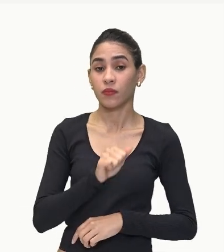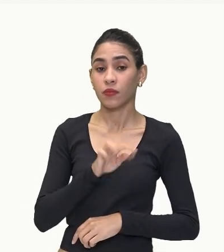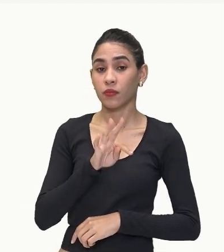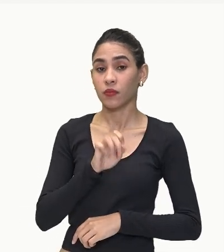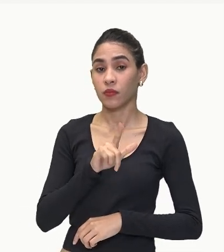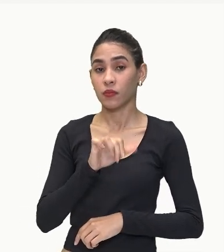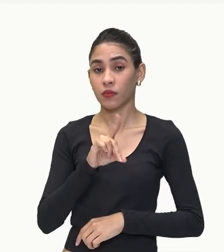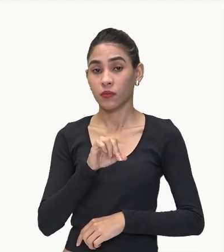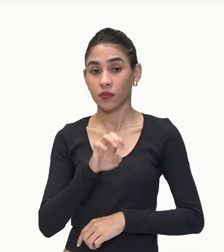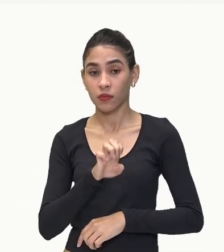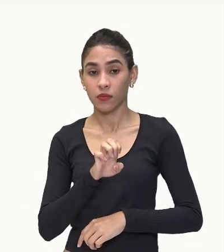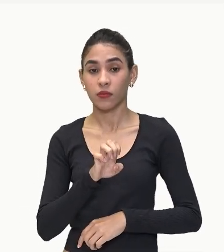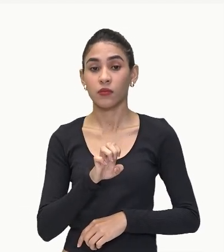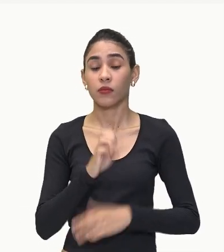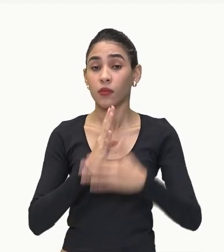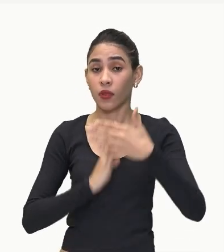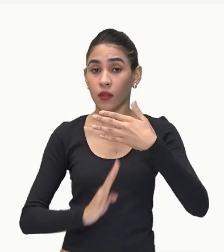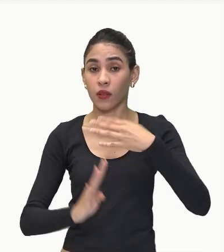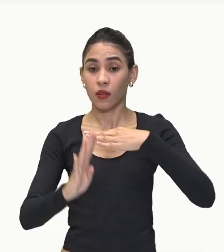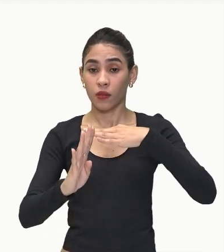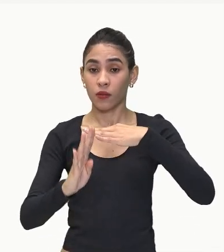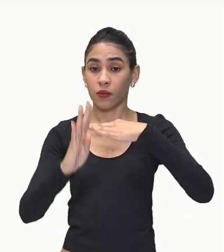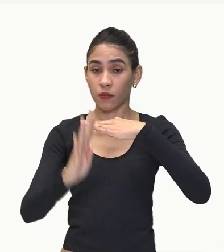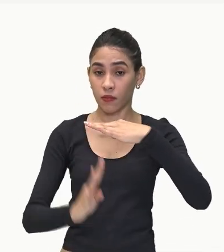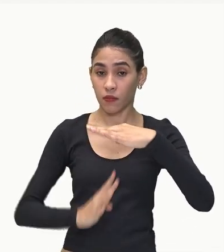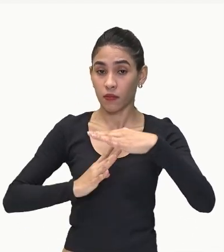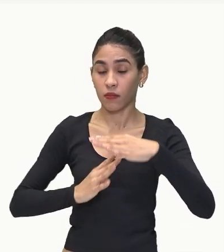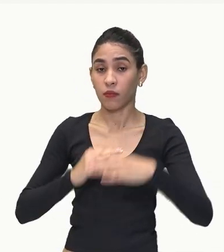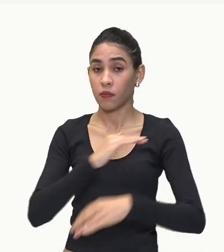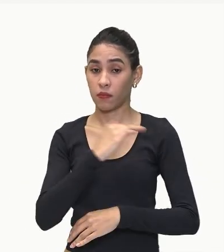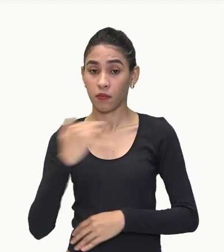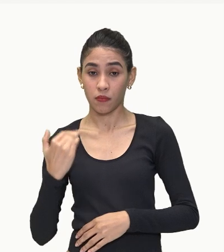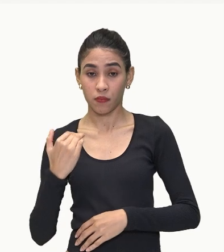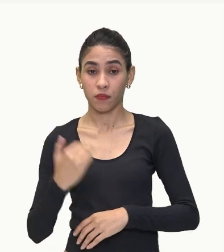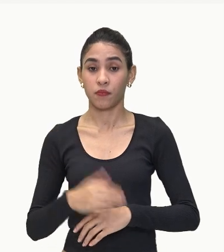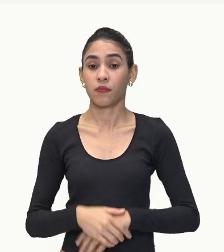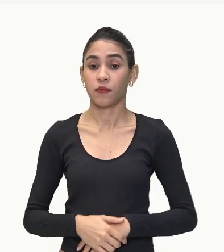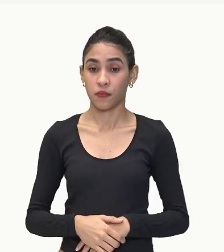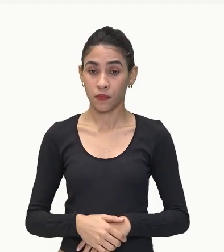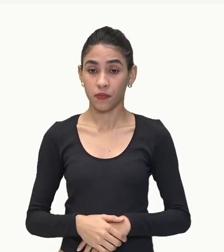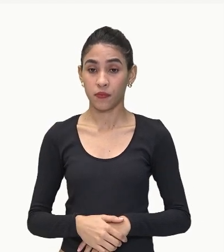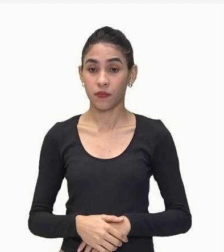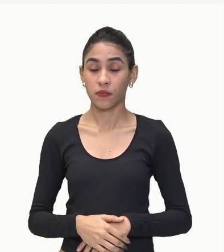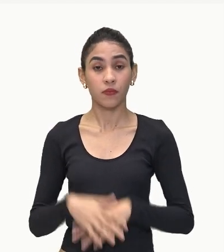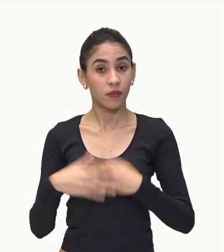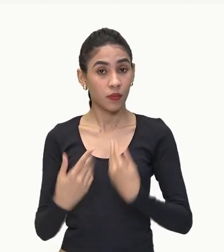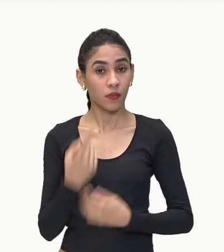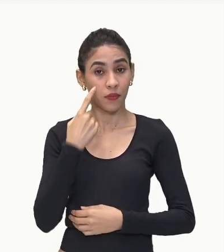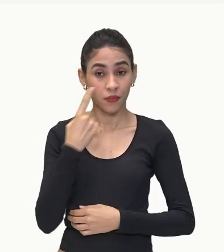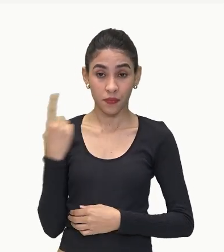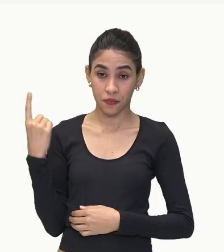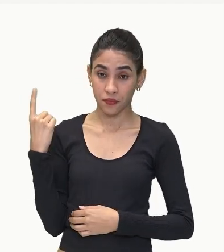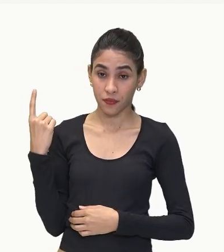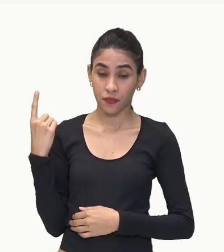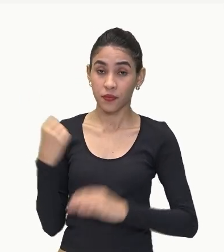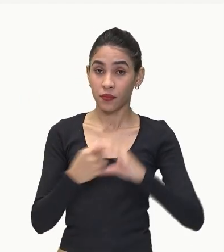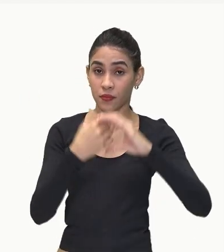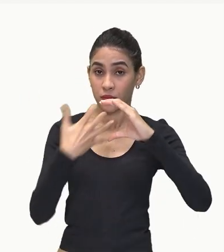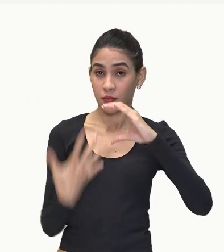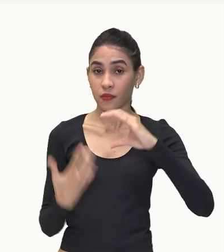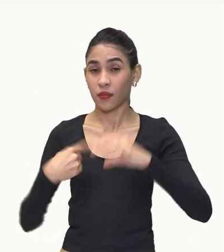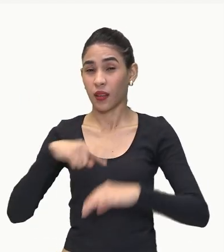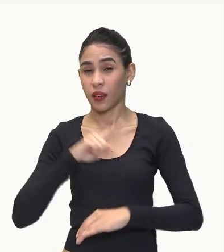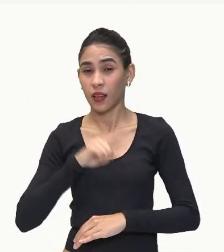Mortalidade E imigração Tá bom? Então Vimos aí Sobre essa dinâmica Na importância De a gente conhecer A